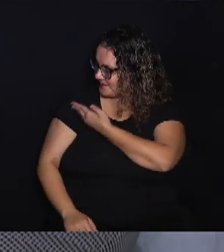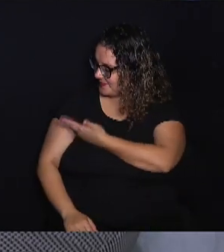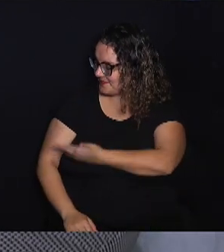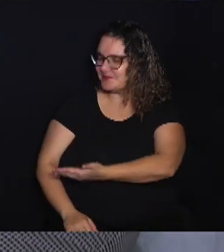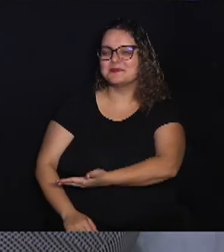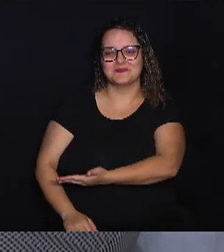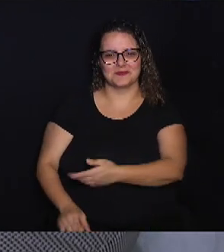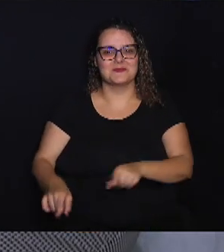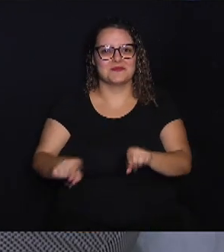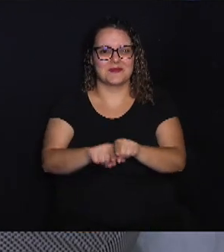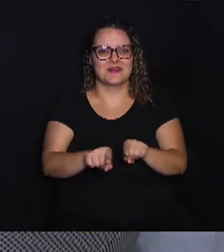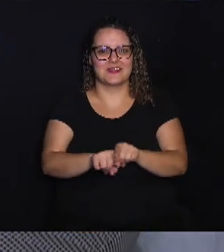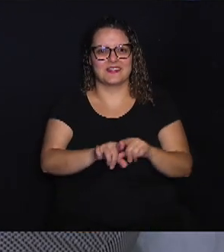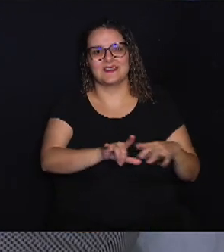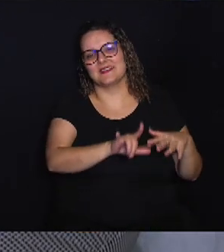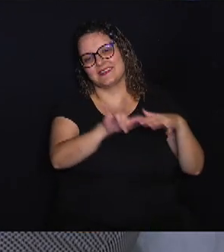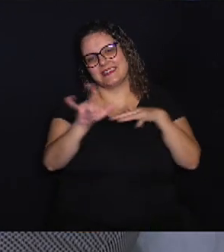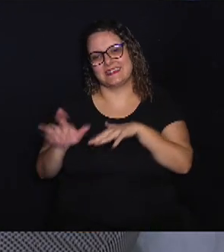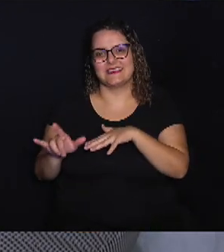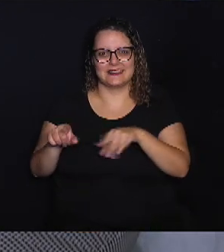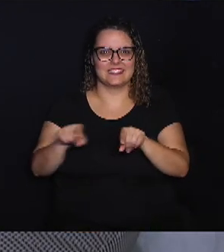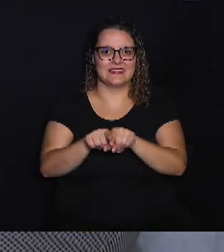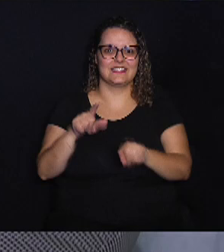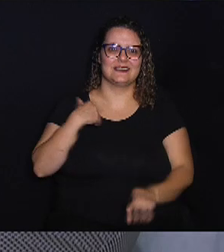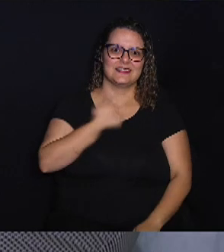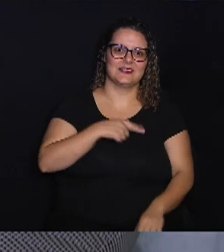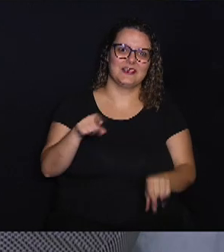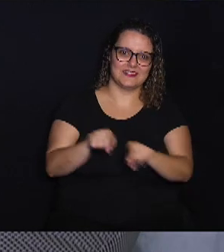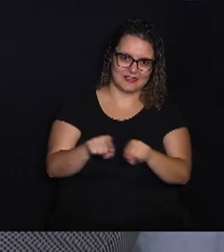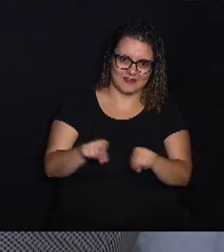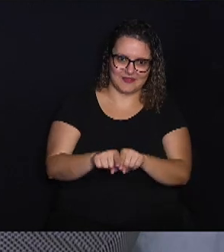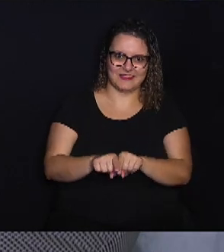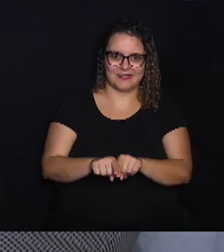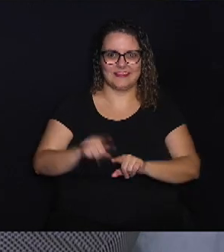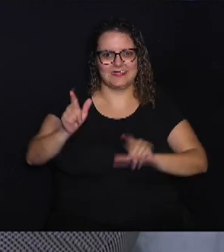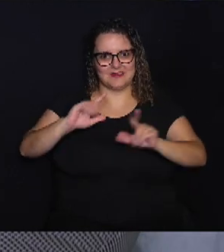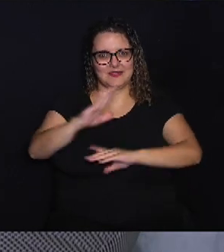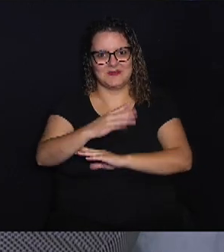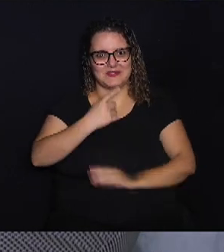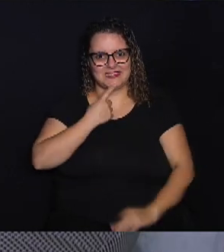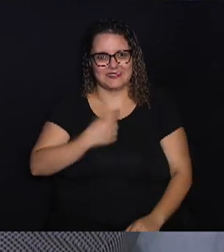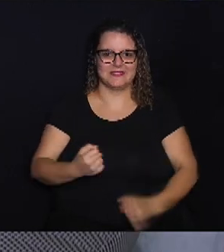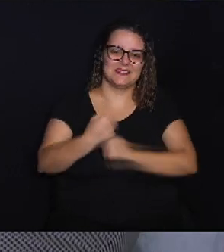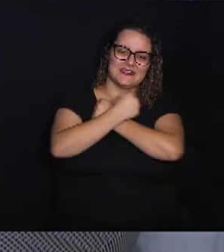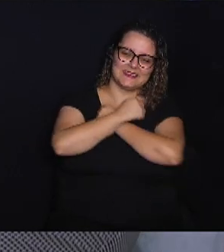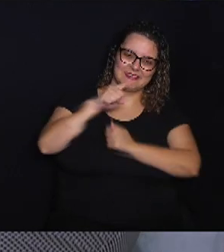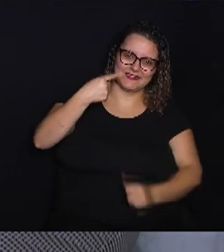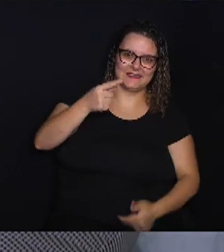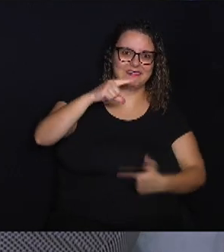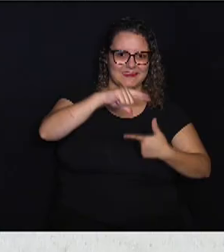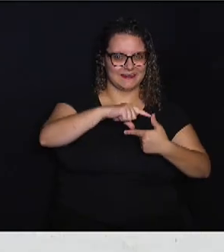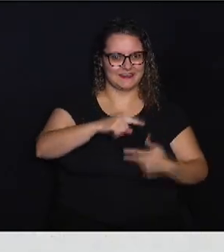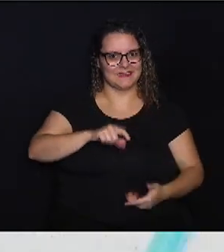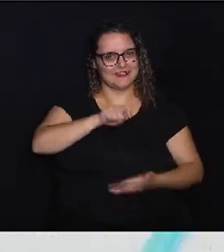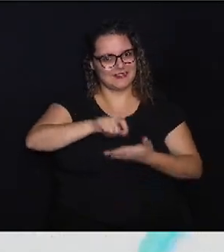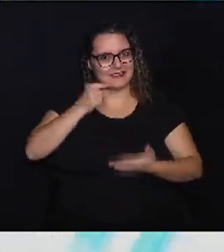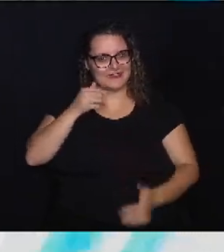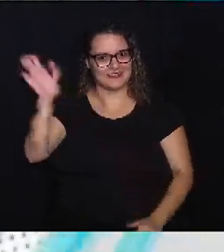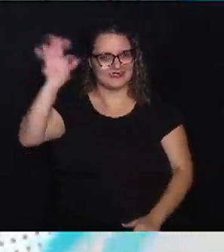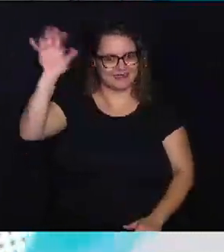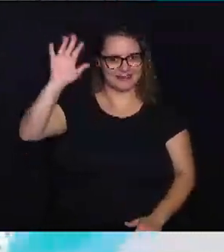e também de nos seguir no Instagram e no Facebook TV Câmara Campinas. Um abraço e até o próximo Na Ponta do Lápis.